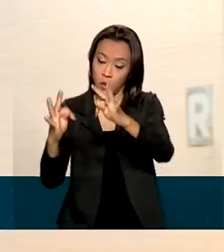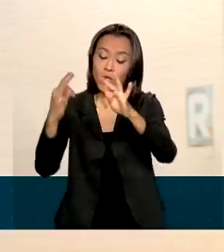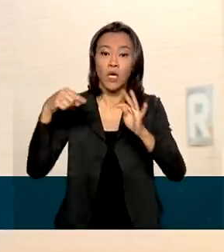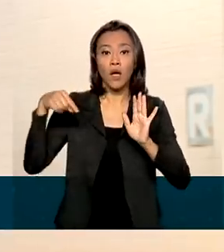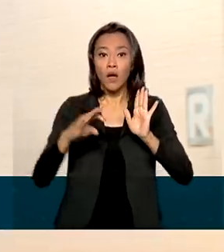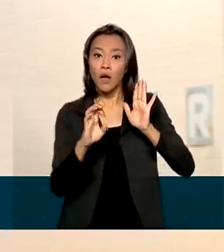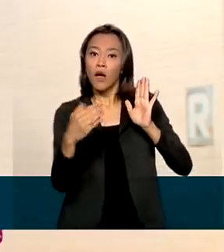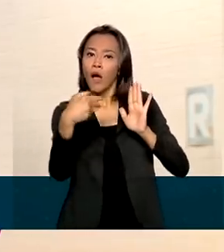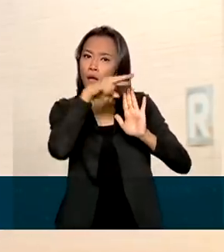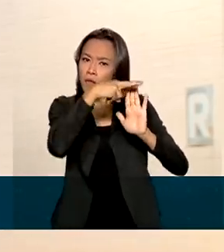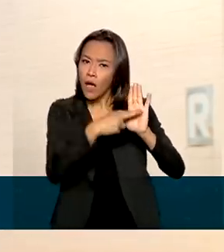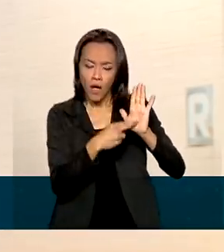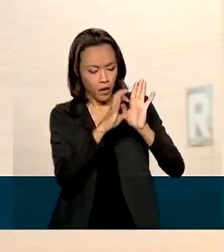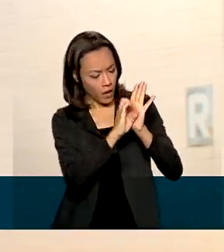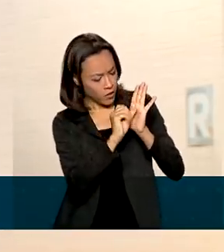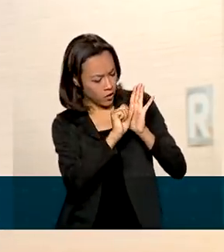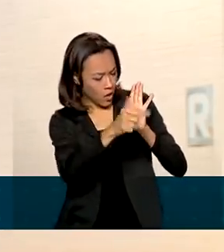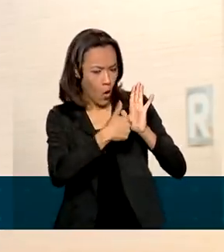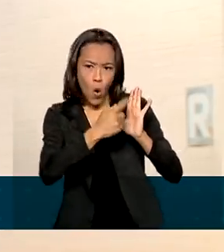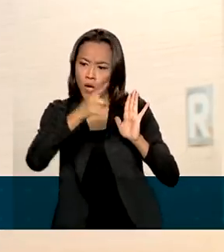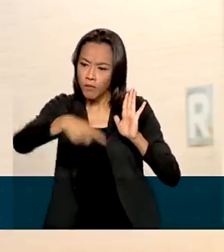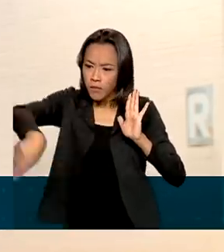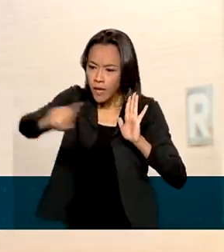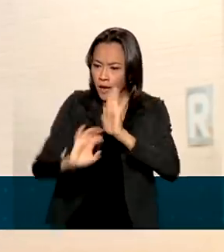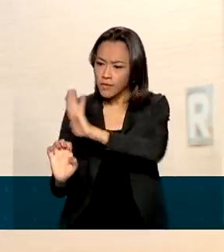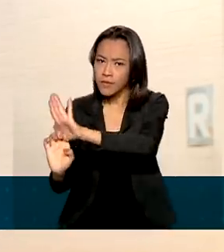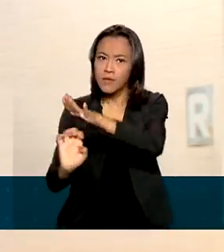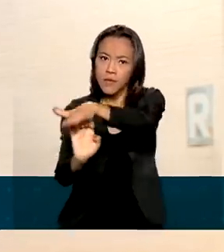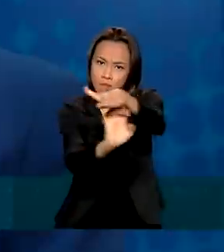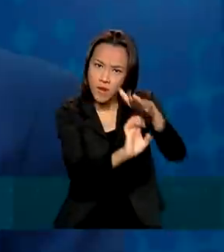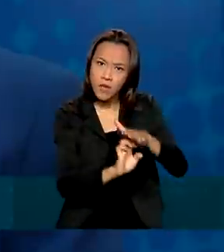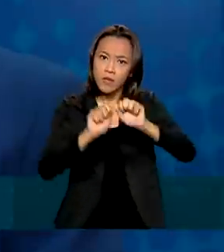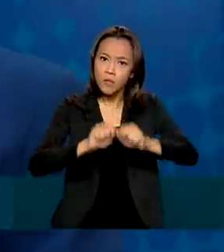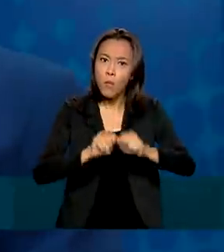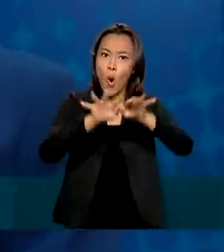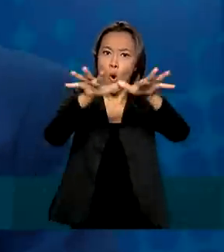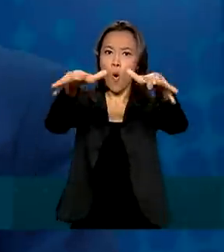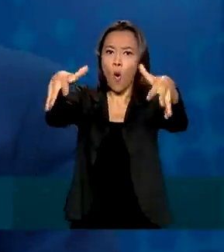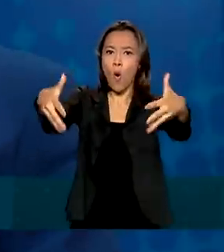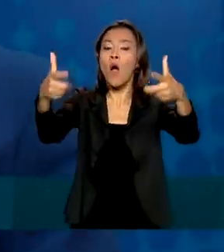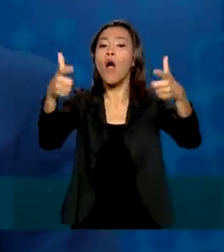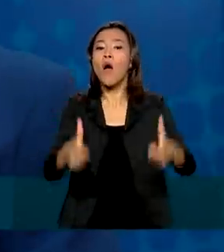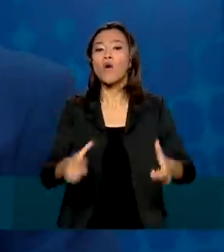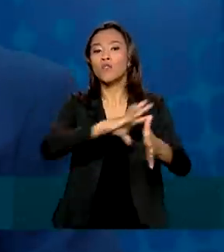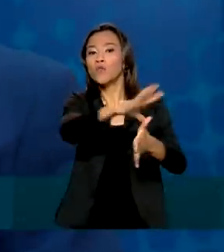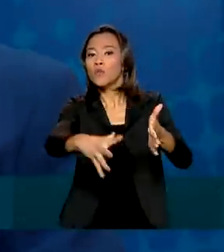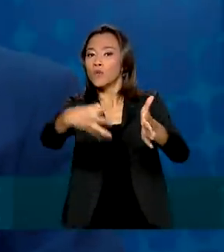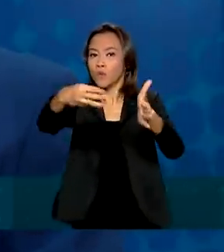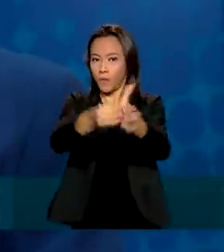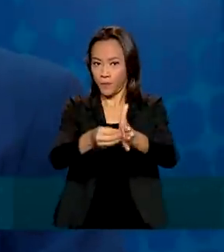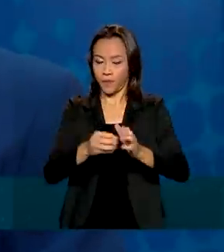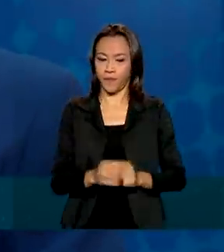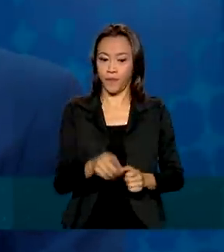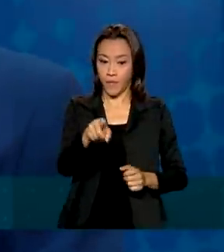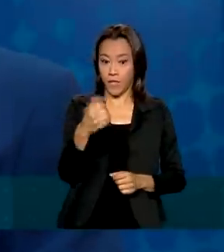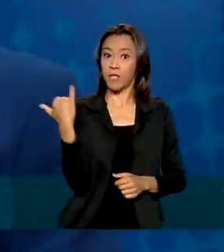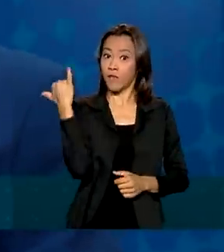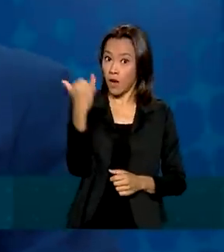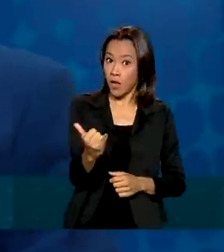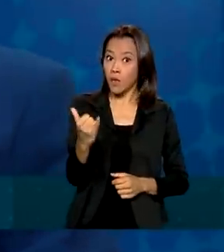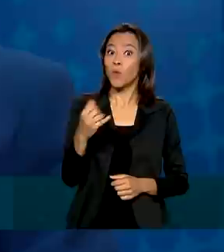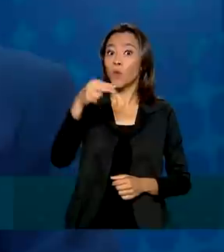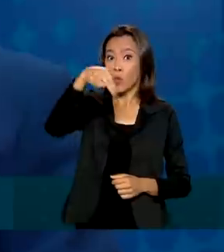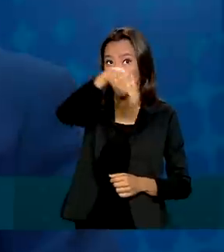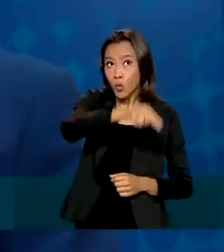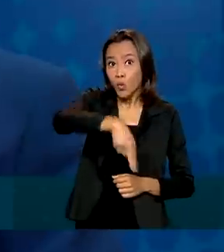que as empresas investam na expansão da infraestrutura na Amazônia. Estamos falando do programa Norte Conectado, que por meio de